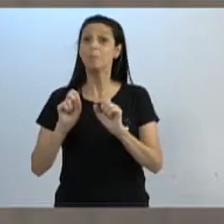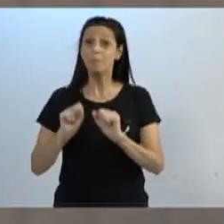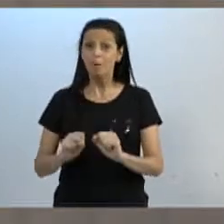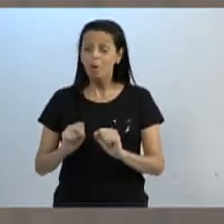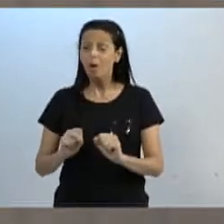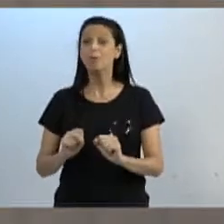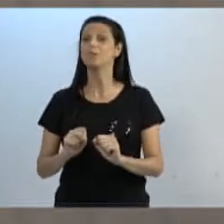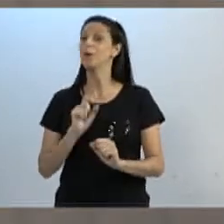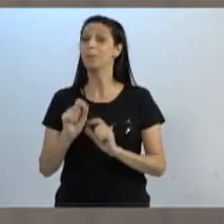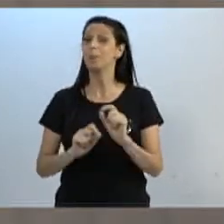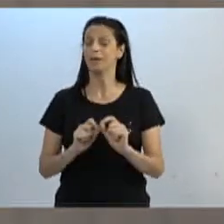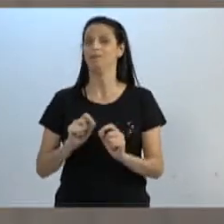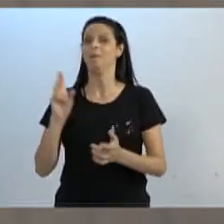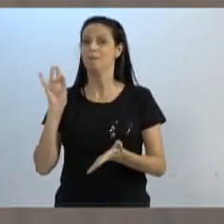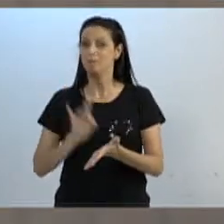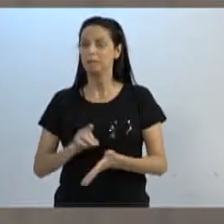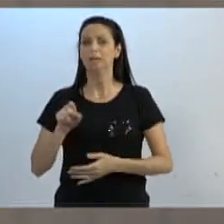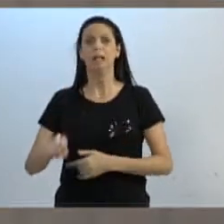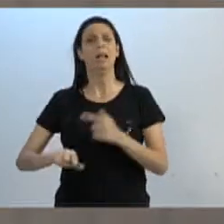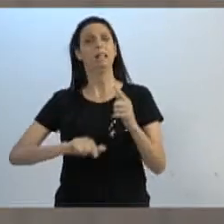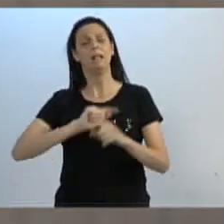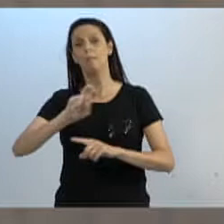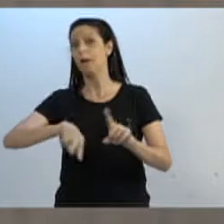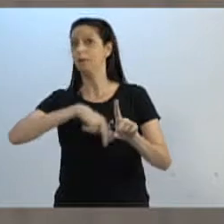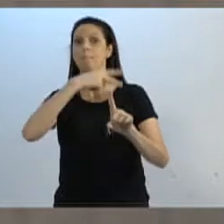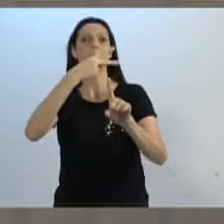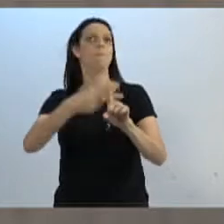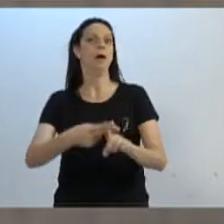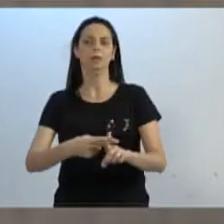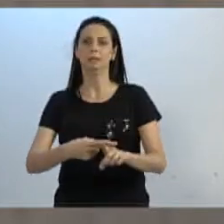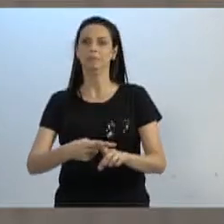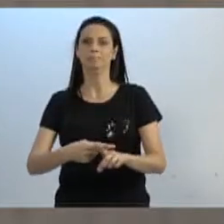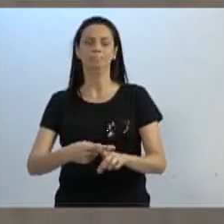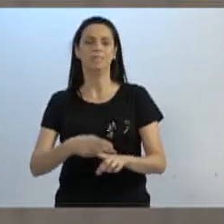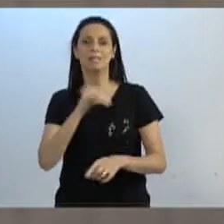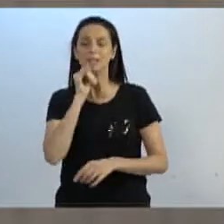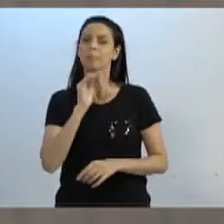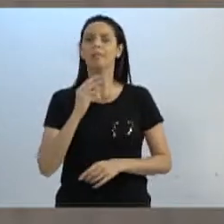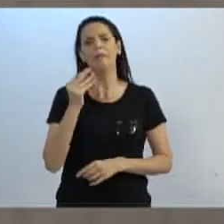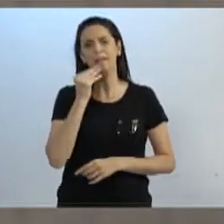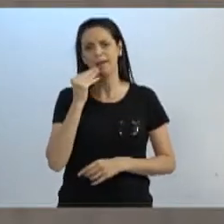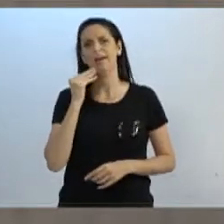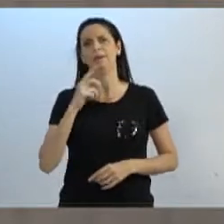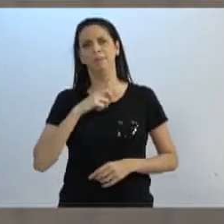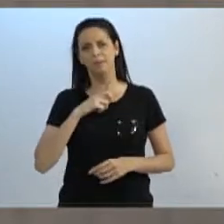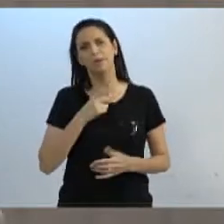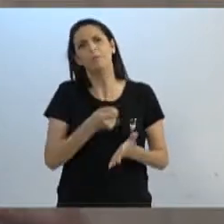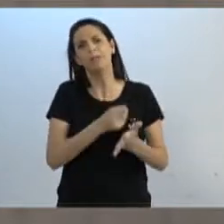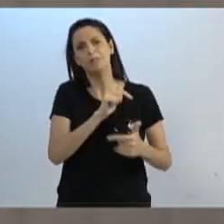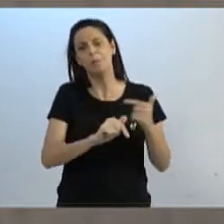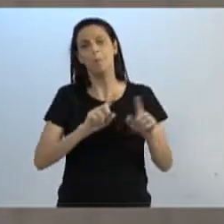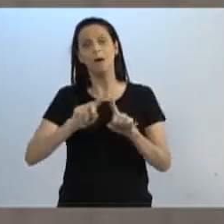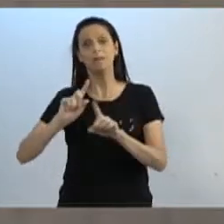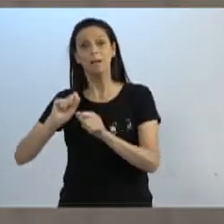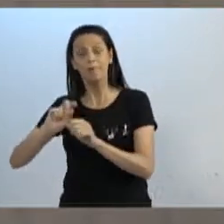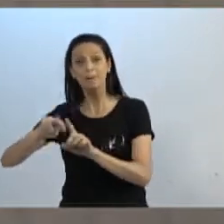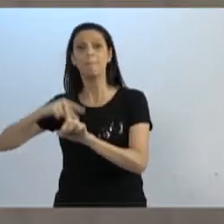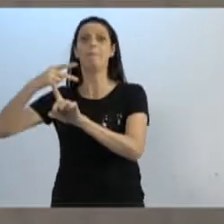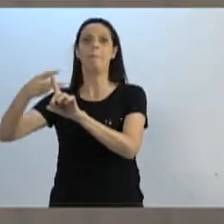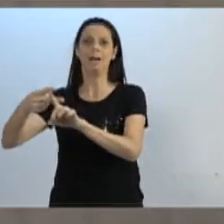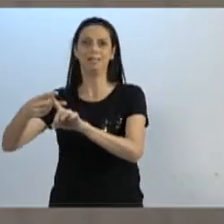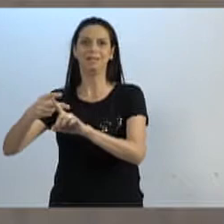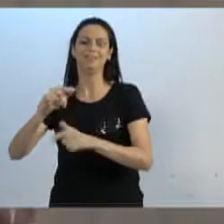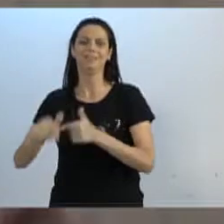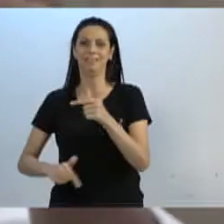vereador Becker, que faz mais do que aquilo que é obrigação, que faz parte do ofício da sua